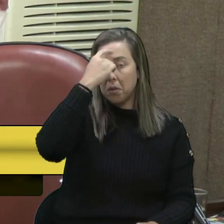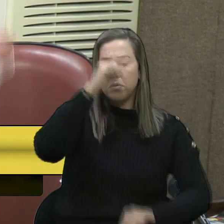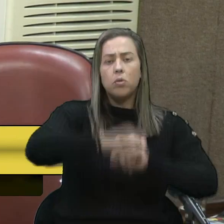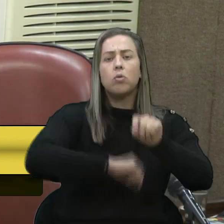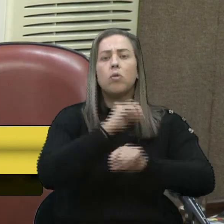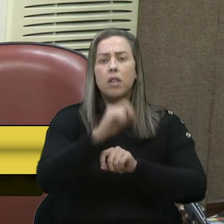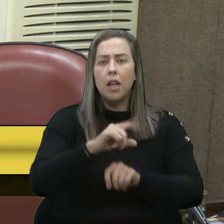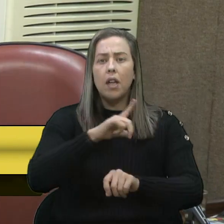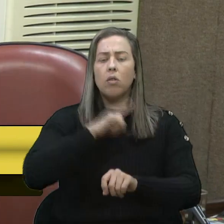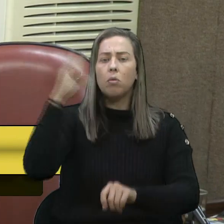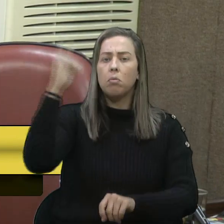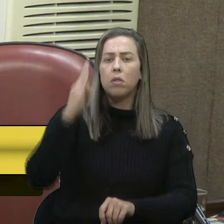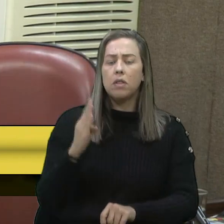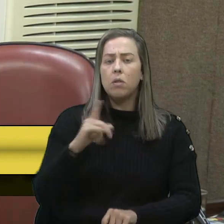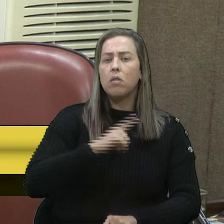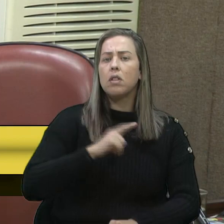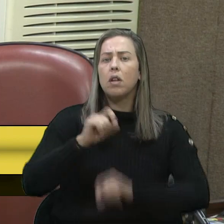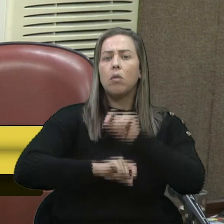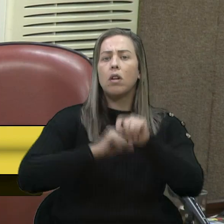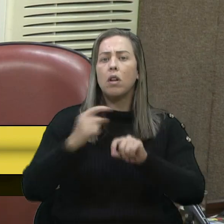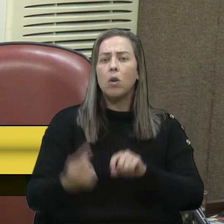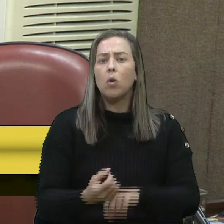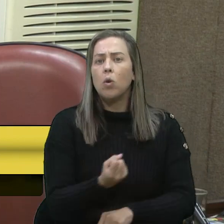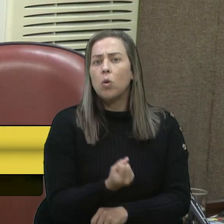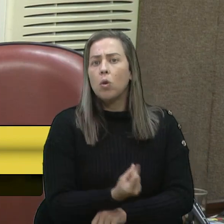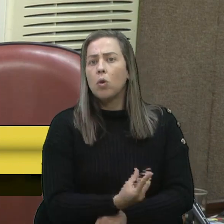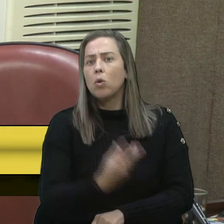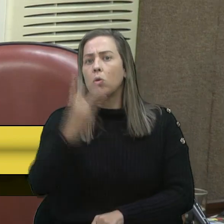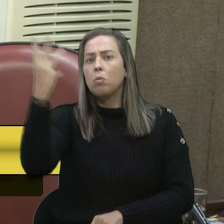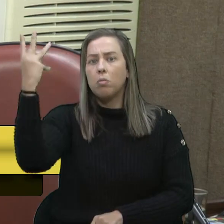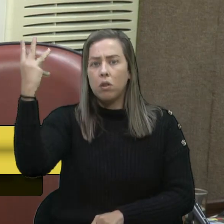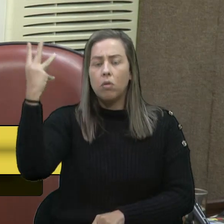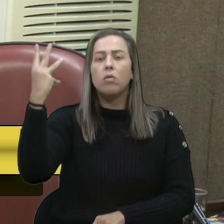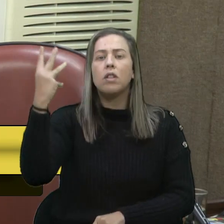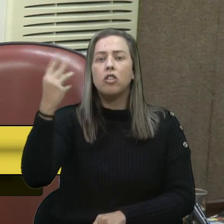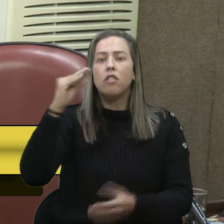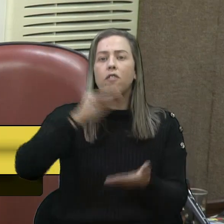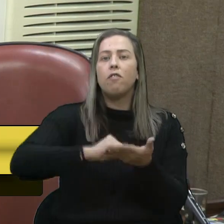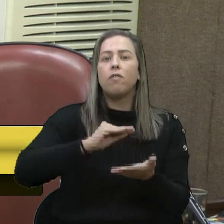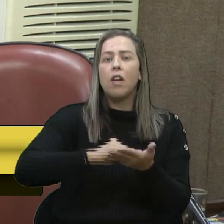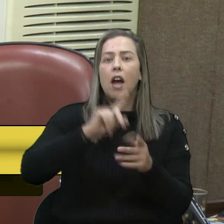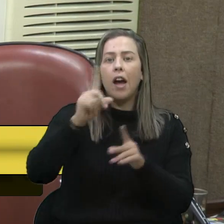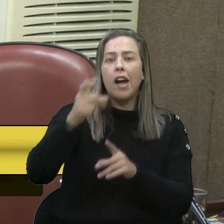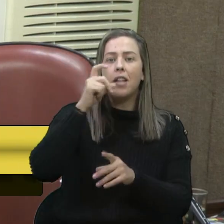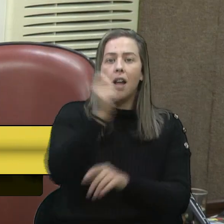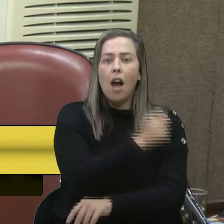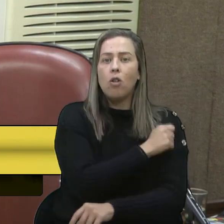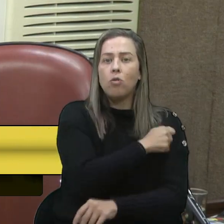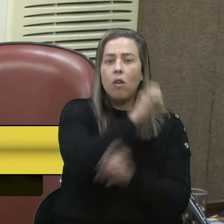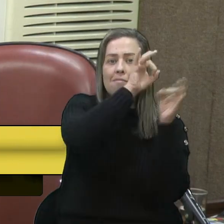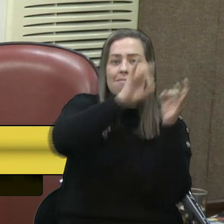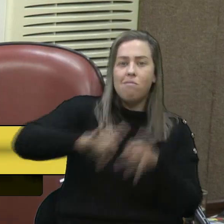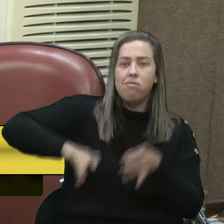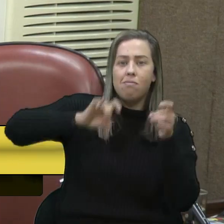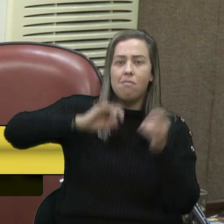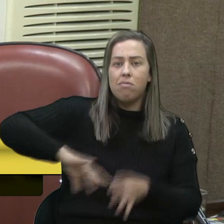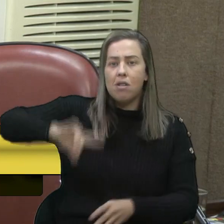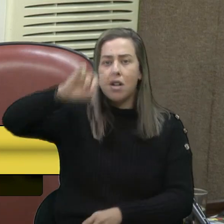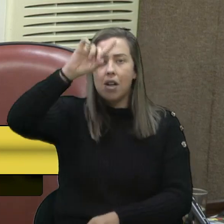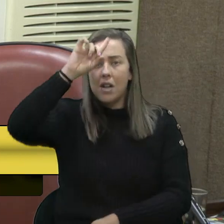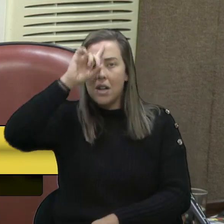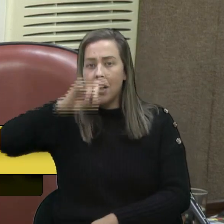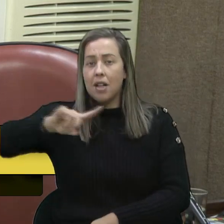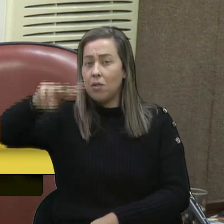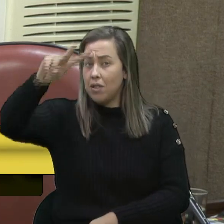no Brasil um número gigantesco de evasão escolar, no ensino fundamental e no ensino